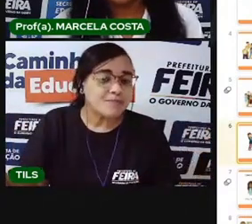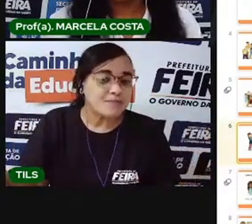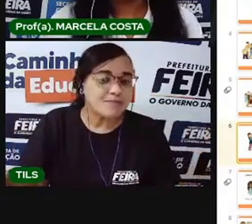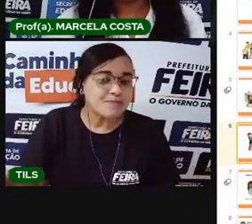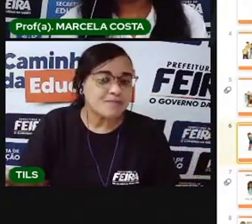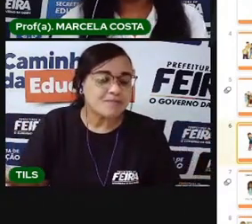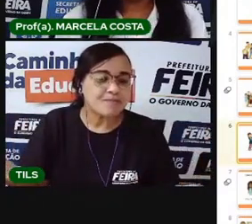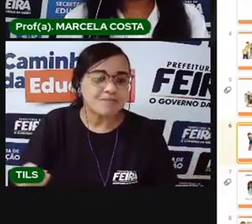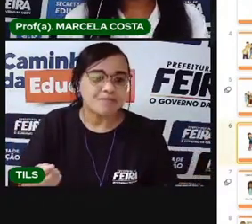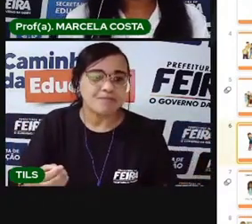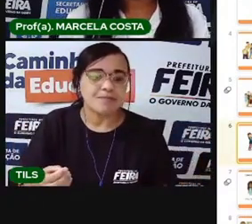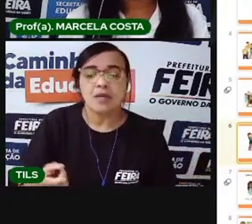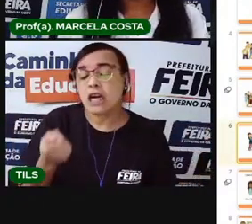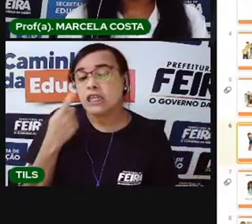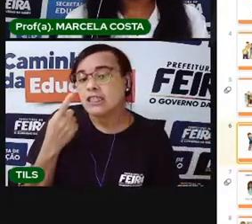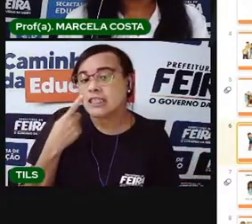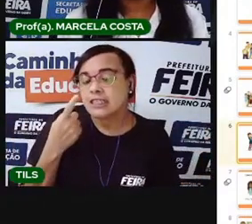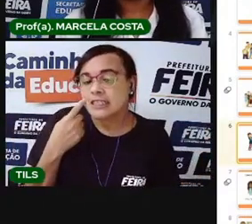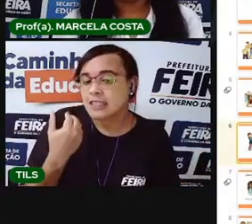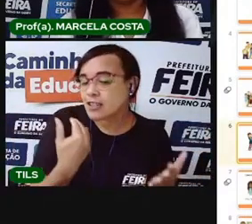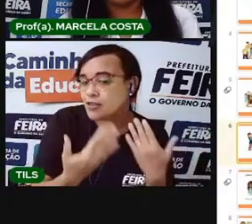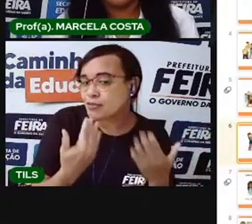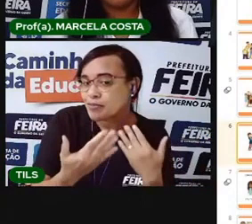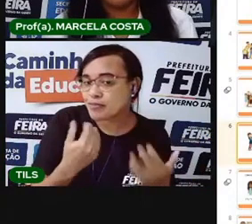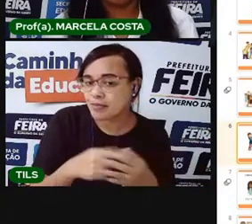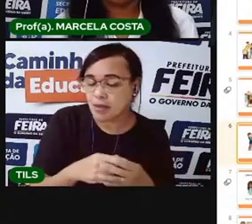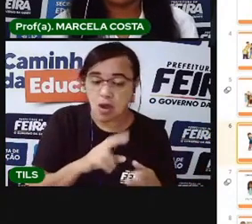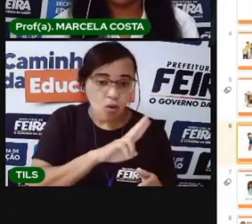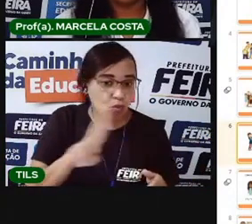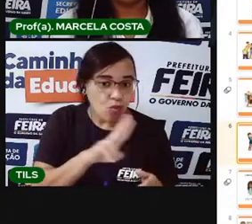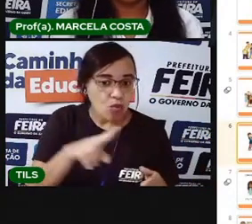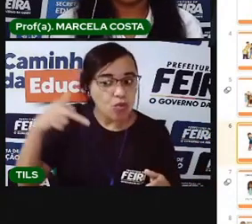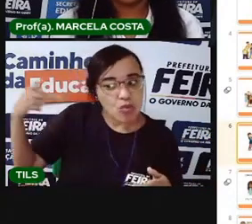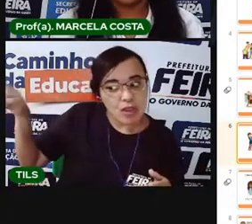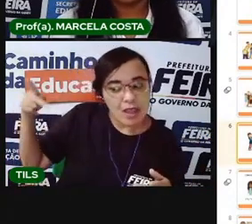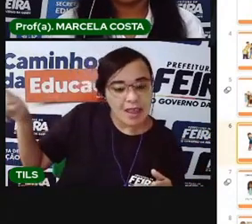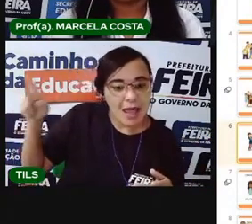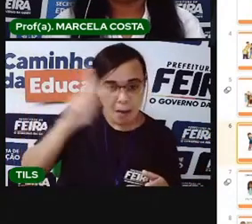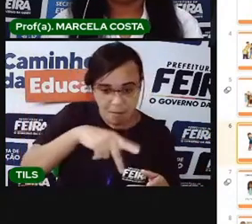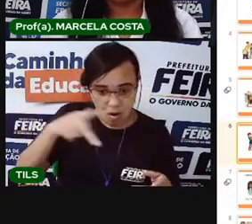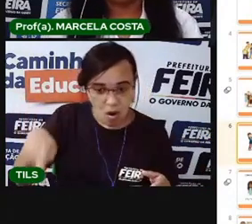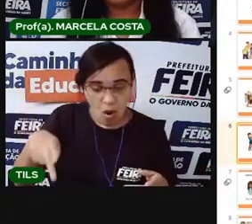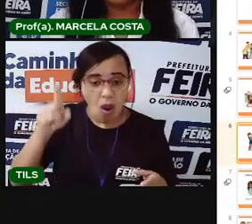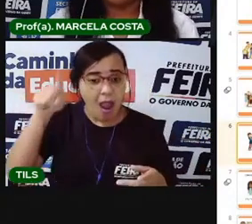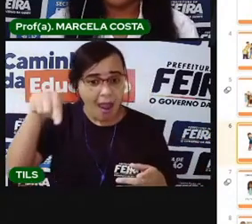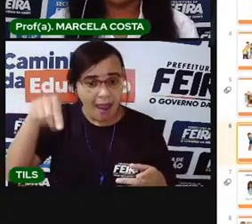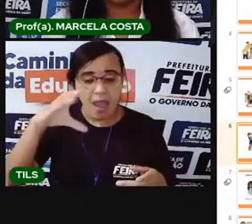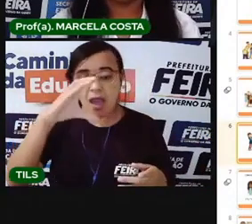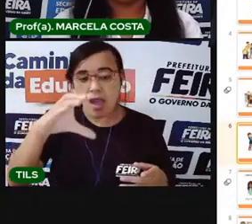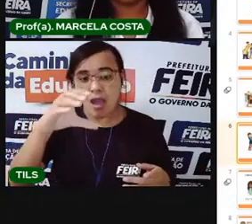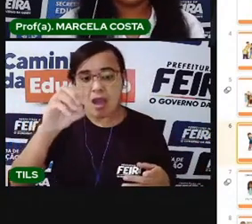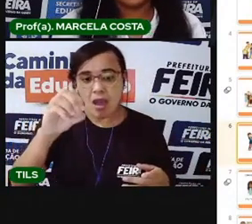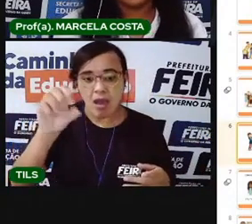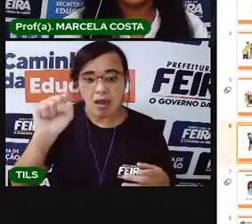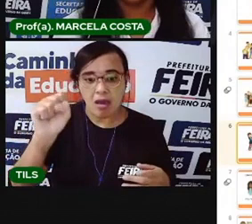Deixa eu falar para você. Meu sobrenome é Costa e eu me identifico